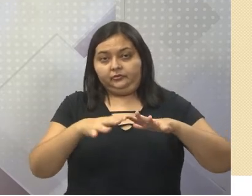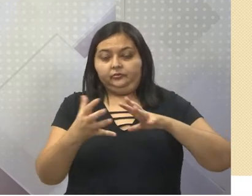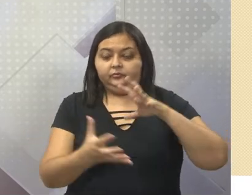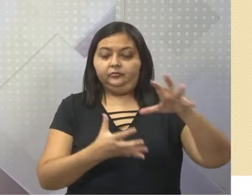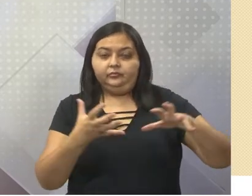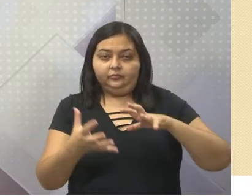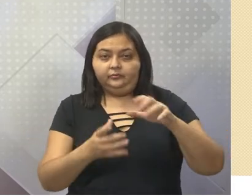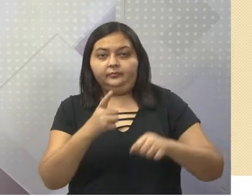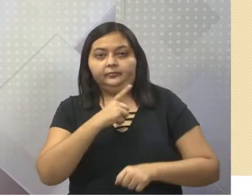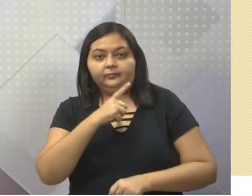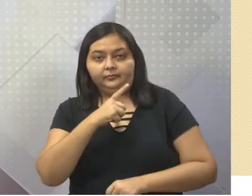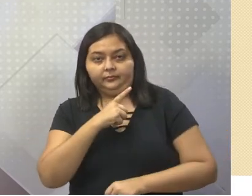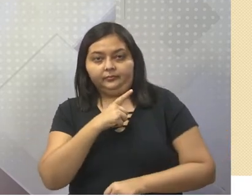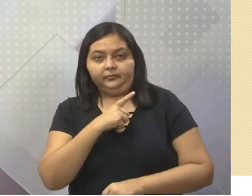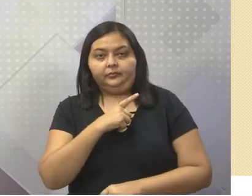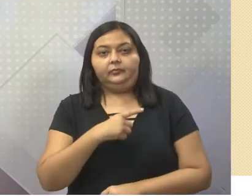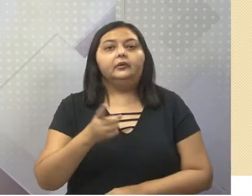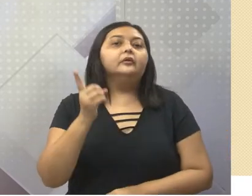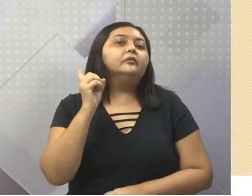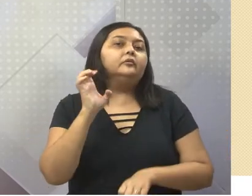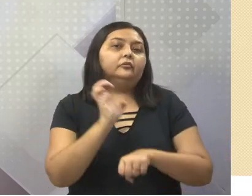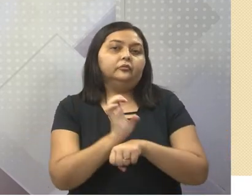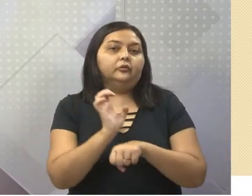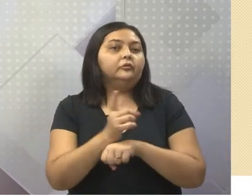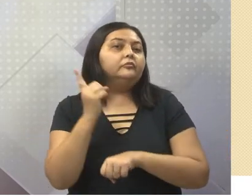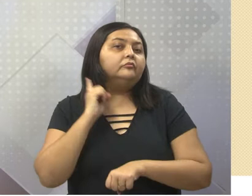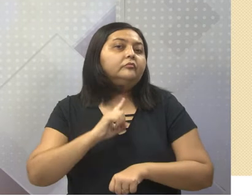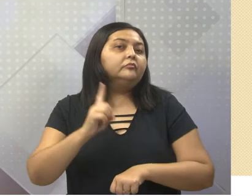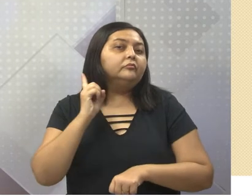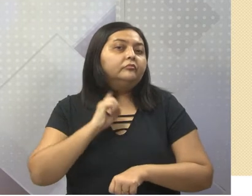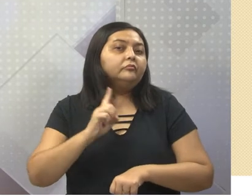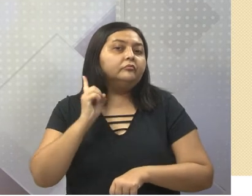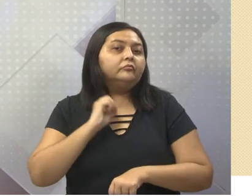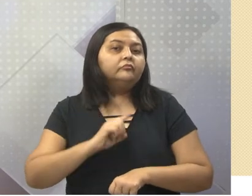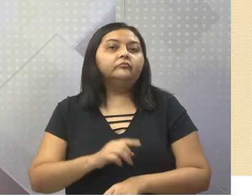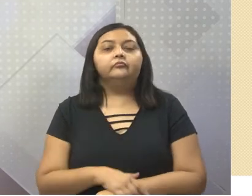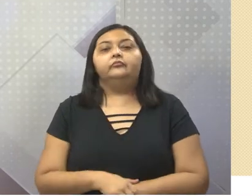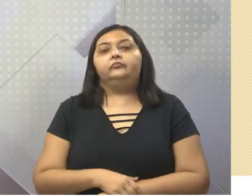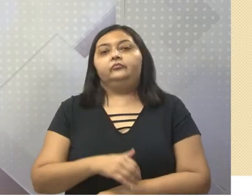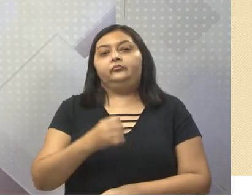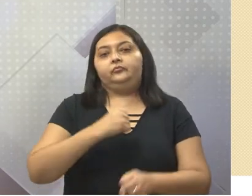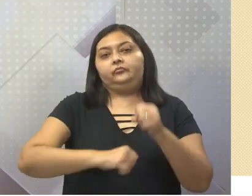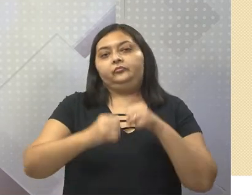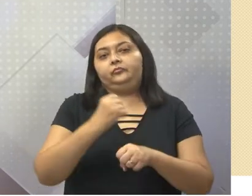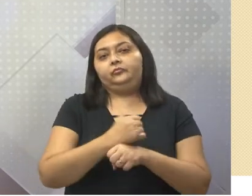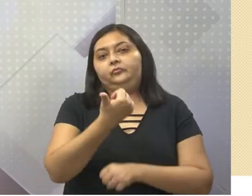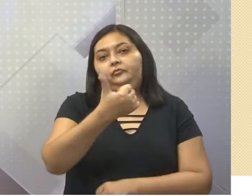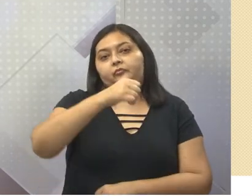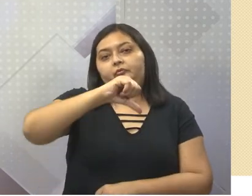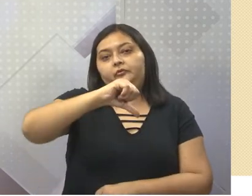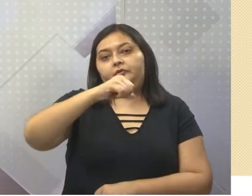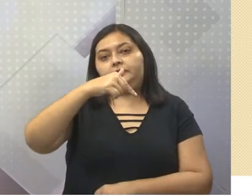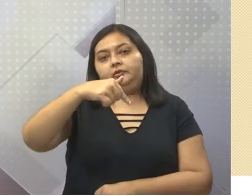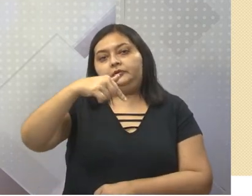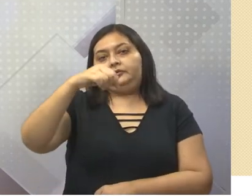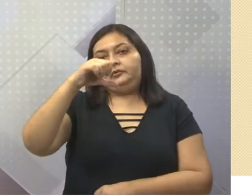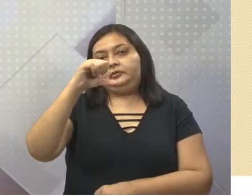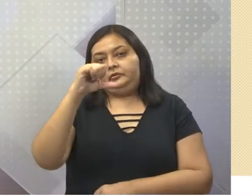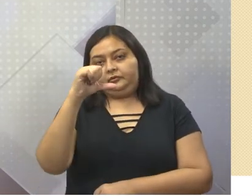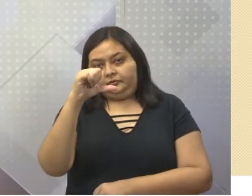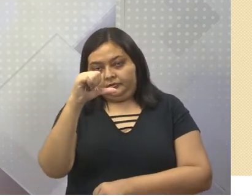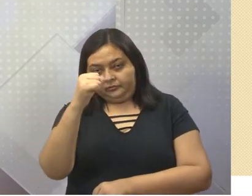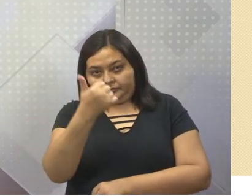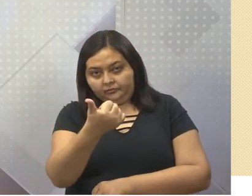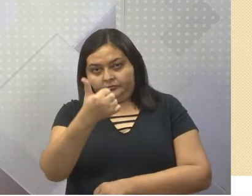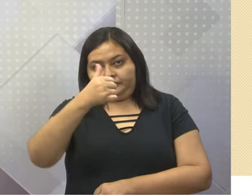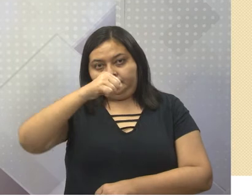ocorrido em Minas Gerais, no ano de 1789, cujo